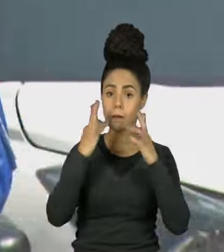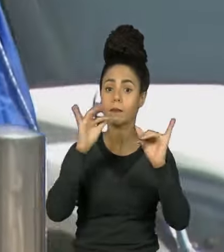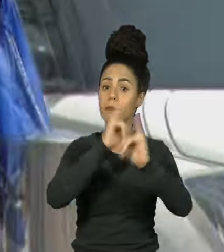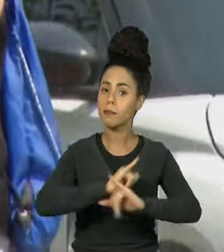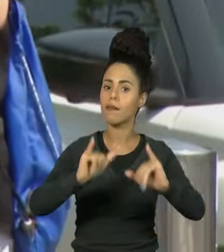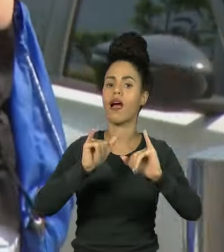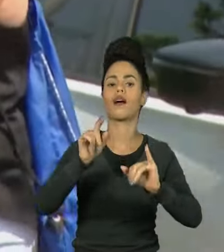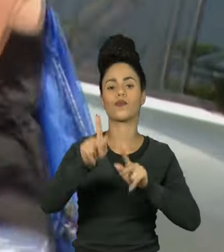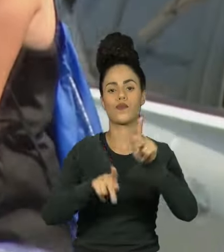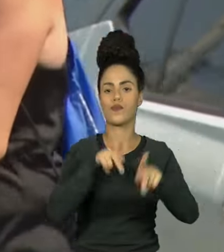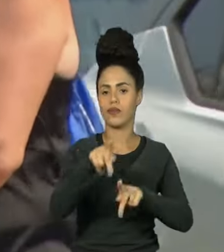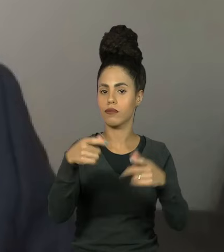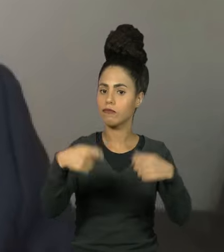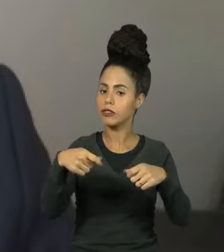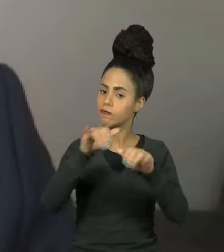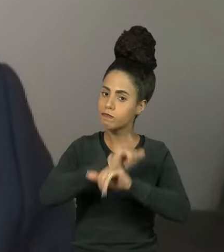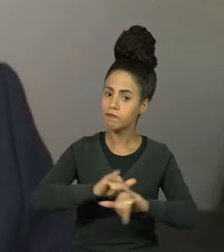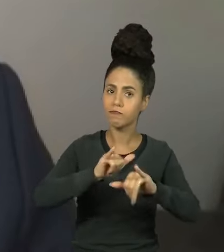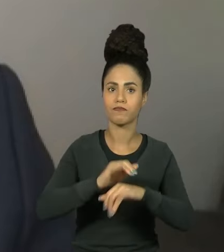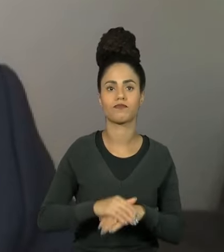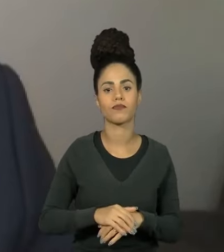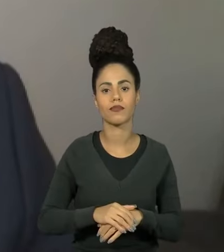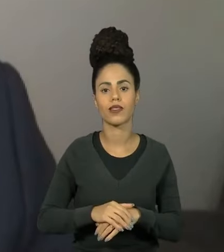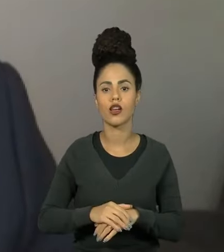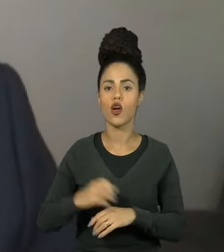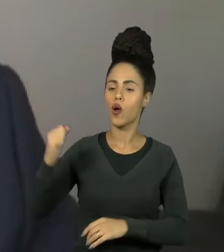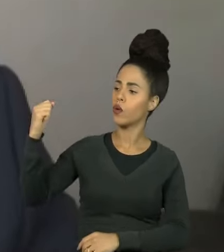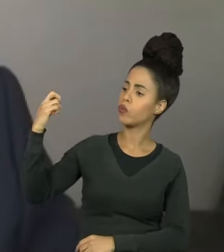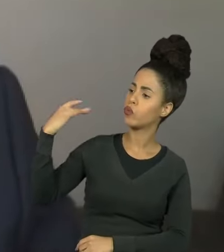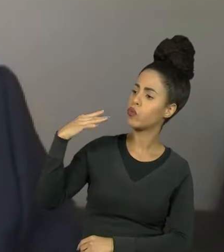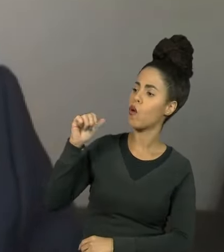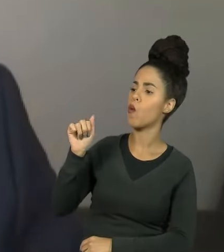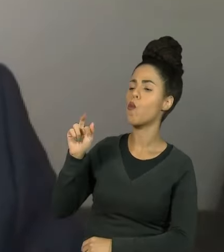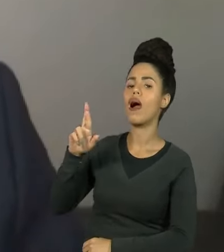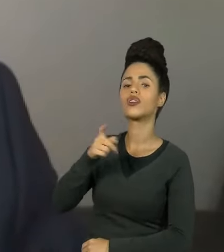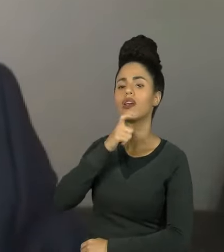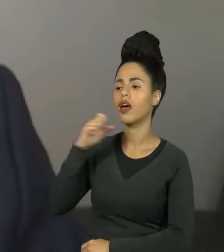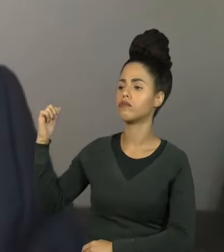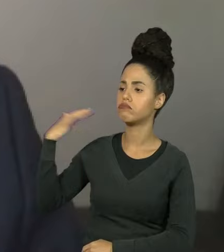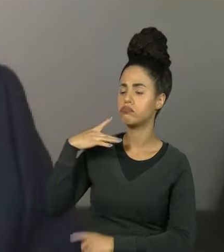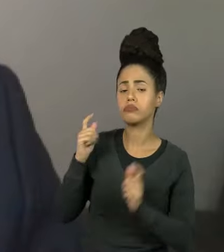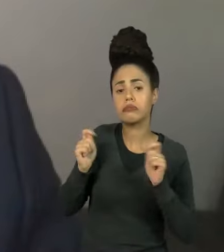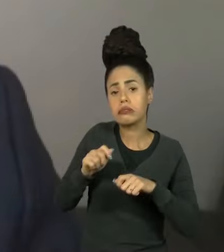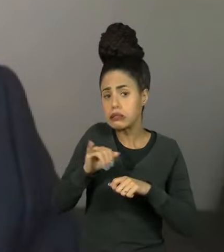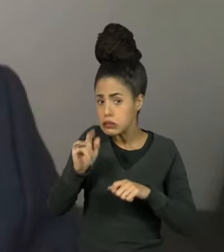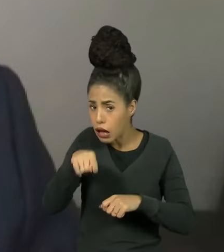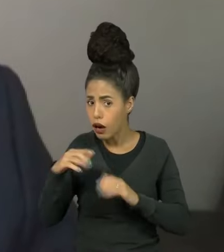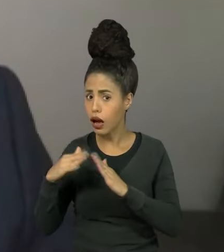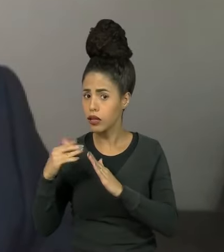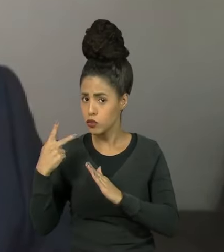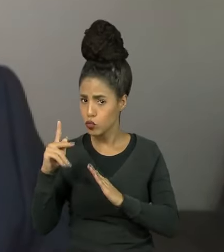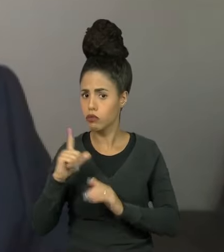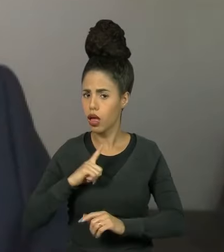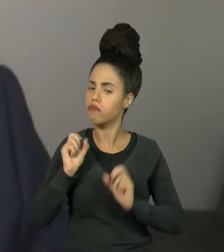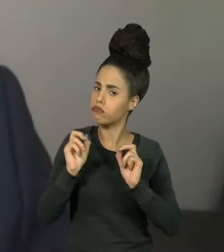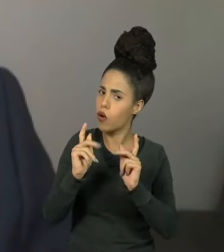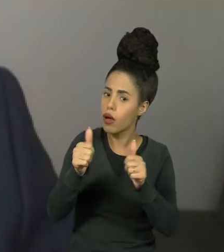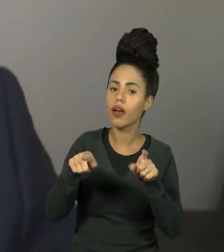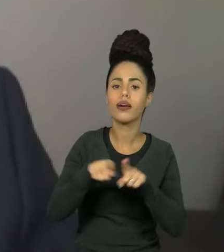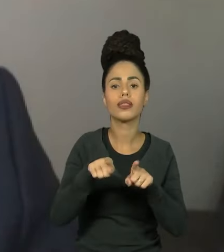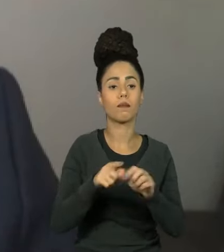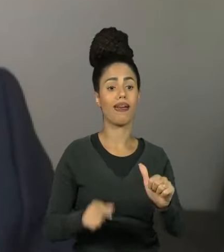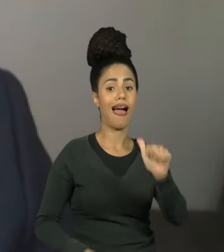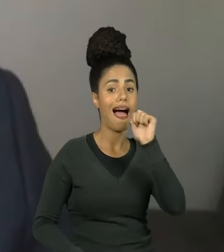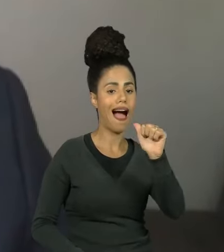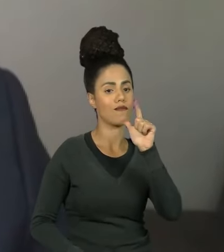população. Ligar o ar-condicionado quando é possível, aumentar a hidratação nesses dias de forma